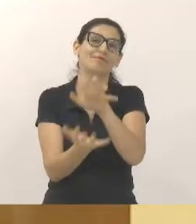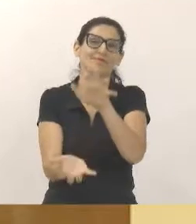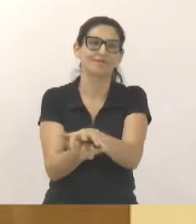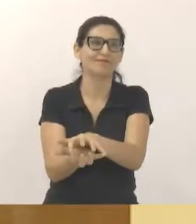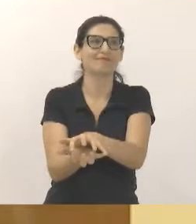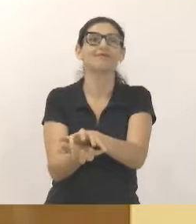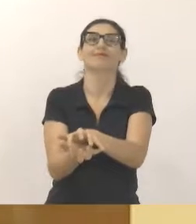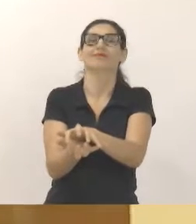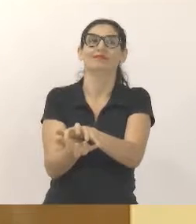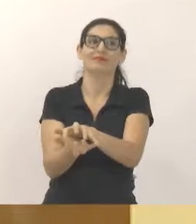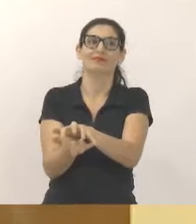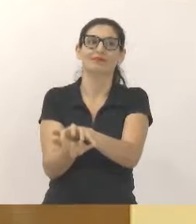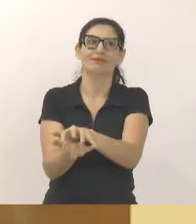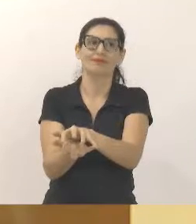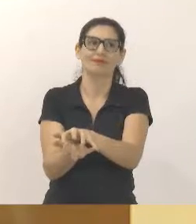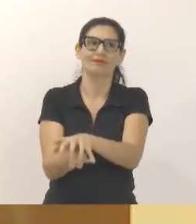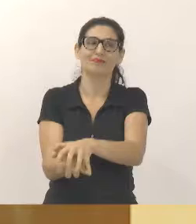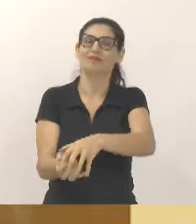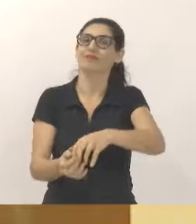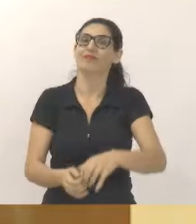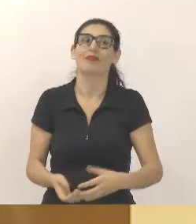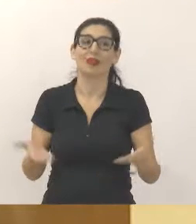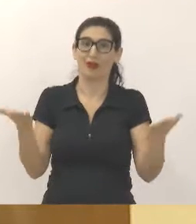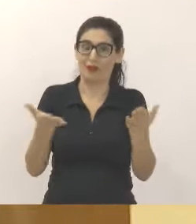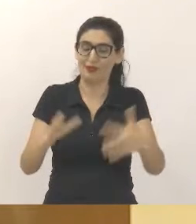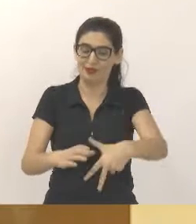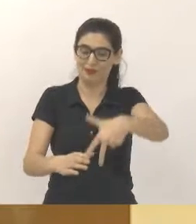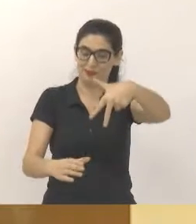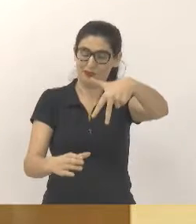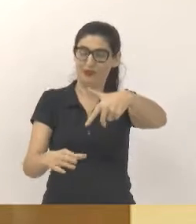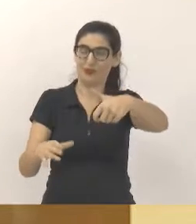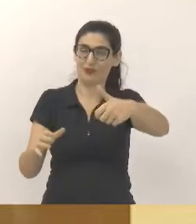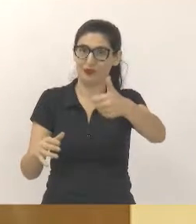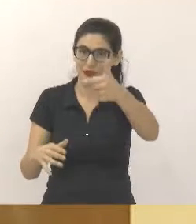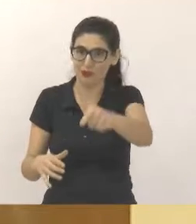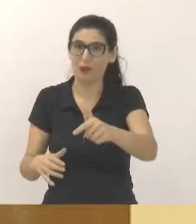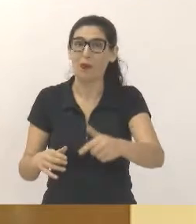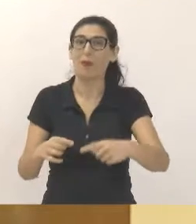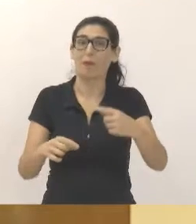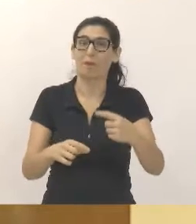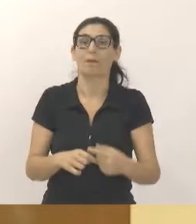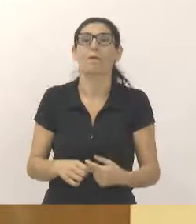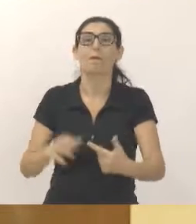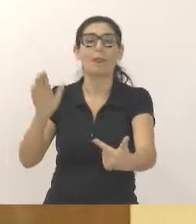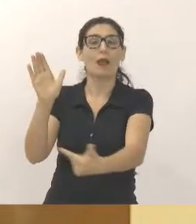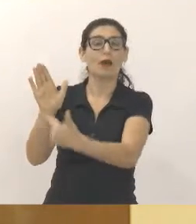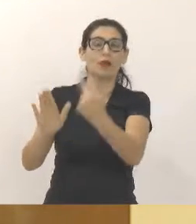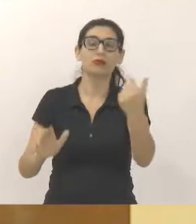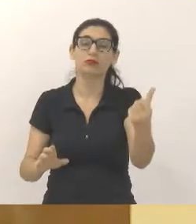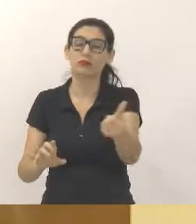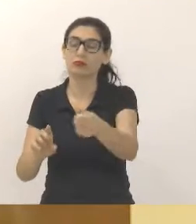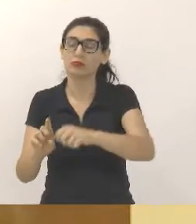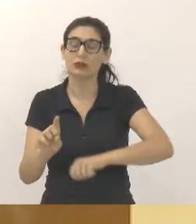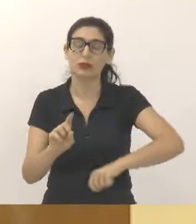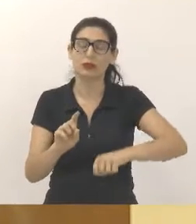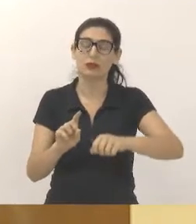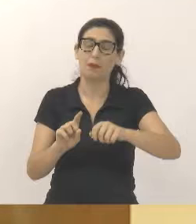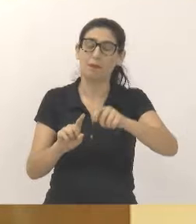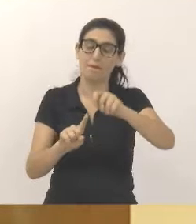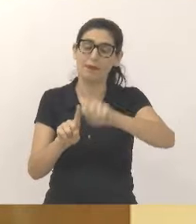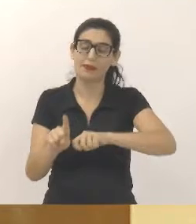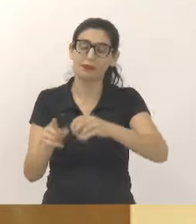mais uma nova tribuna, a primeira desse segundo semestre de 2019. Bom,